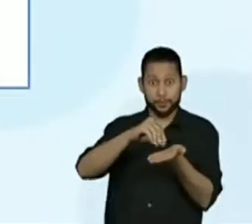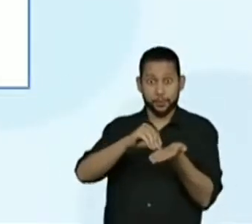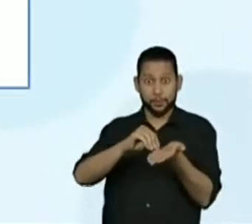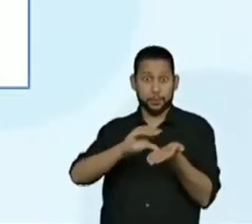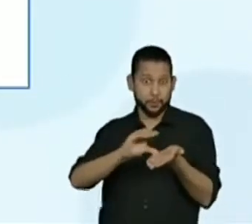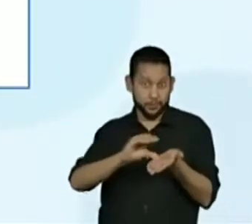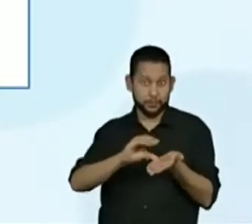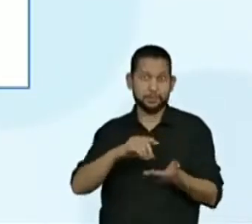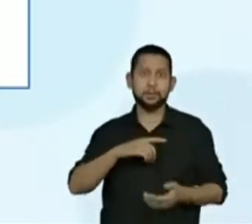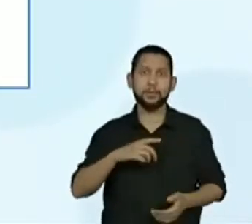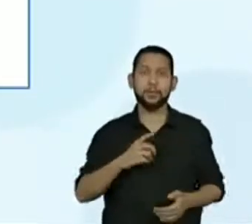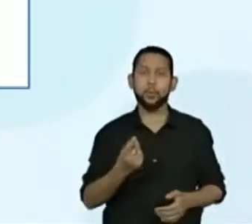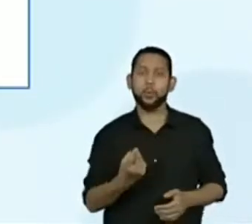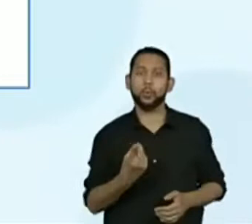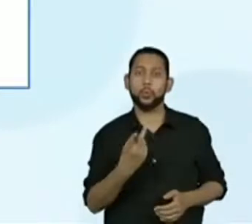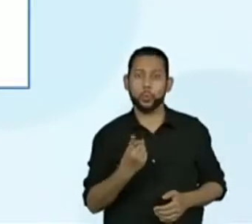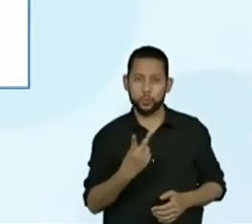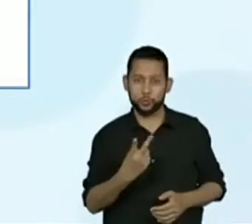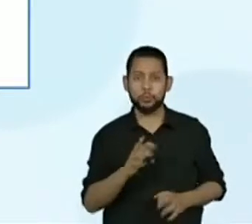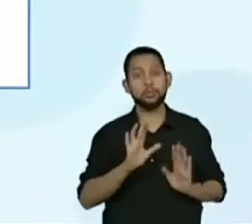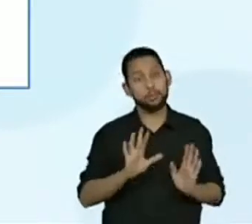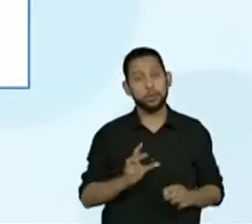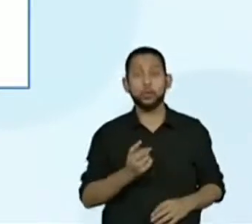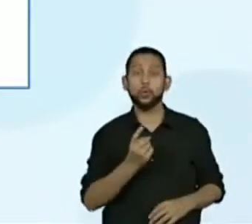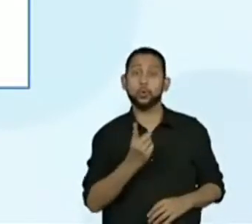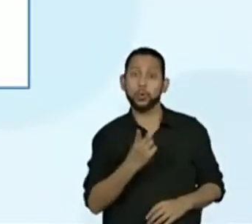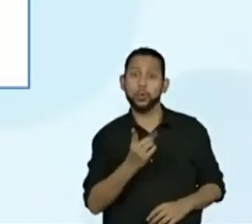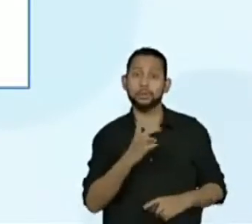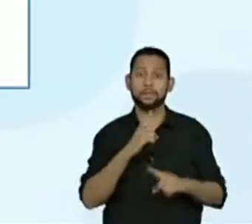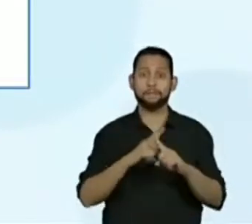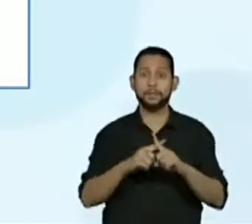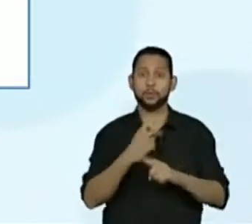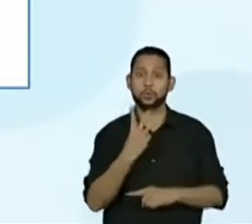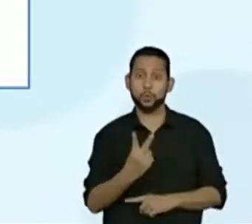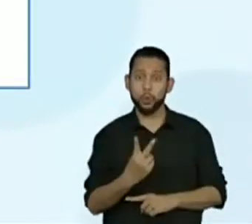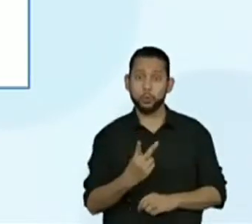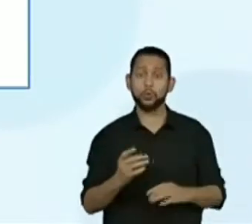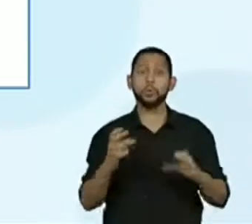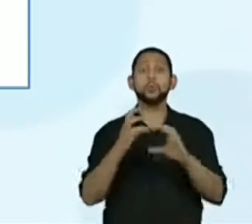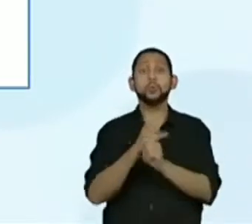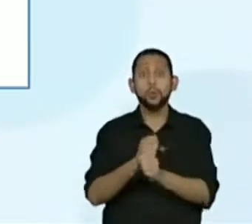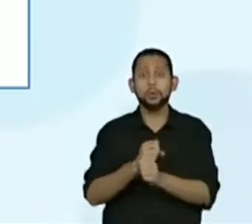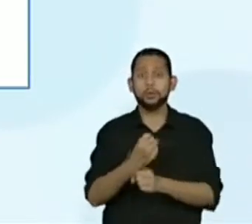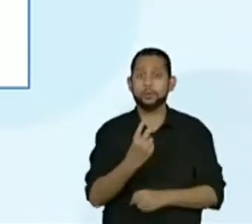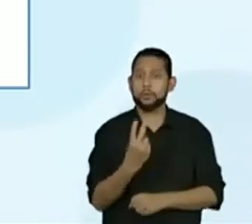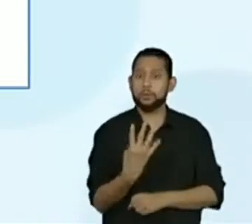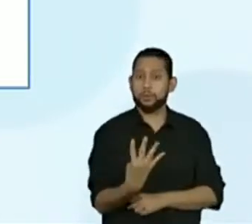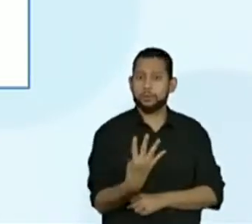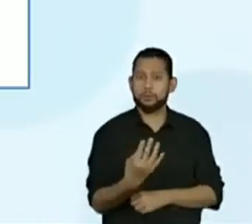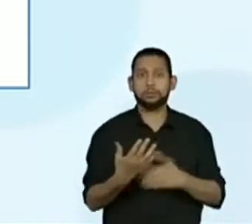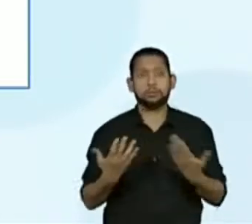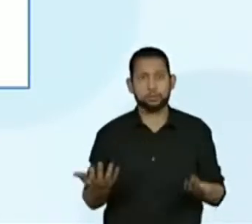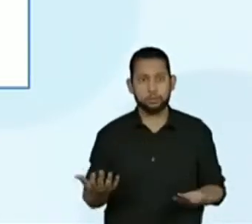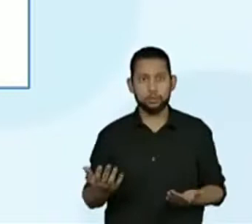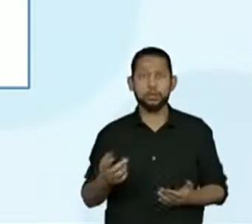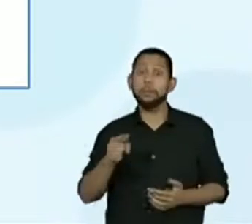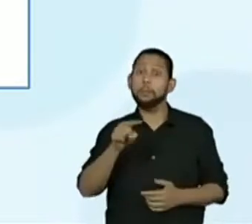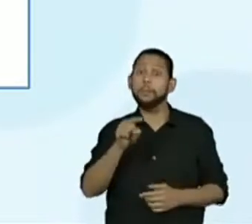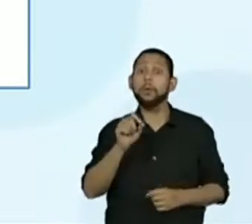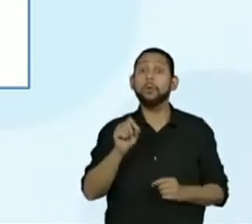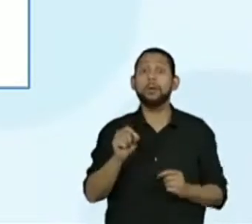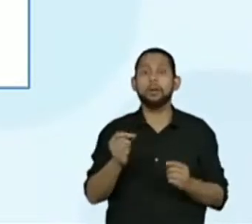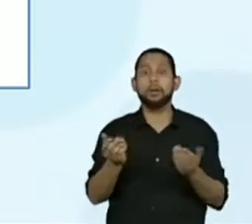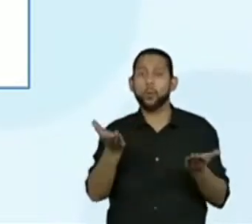receita, então nós vamos. 12 vezes 2 é igual a 24. Usando aí a ideia da